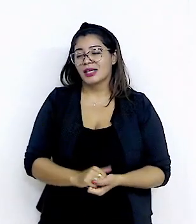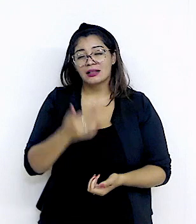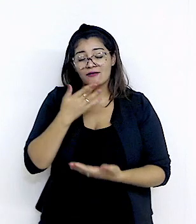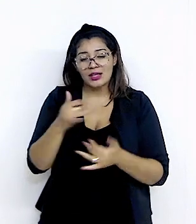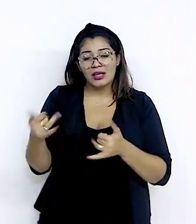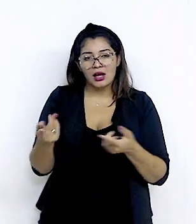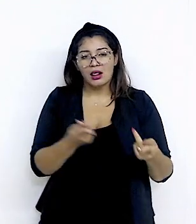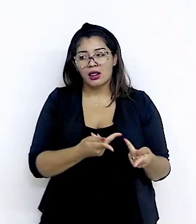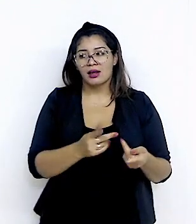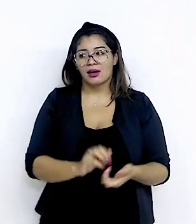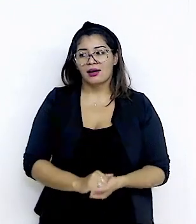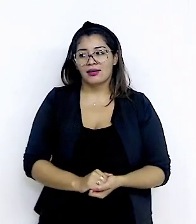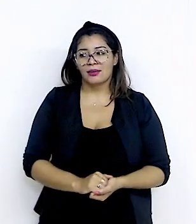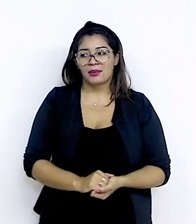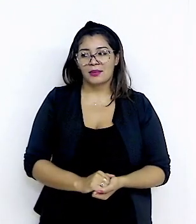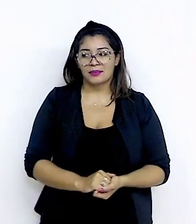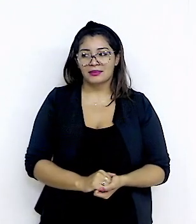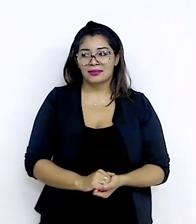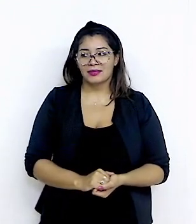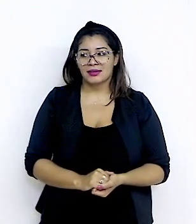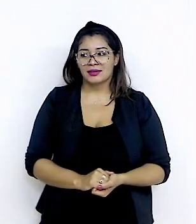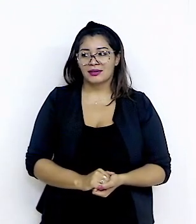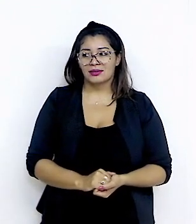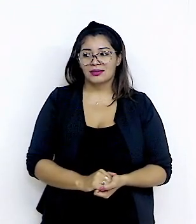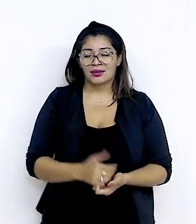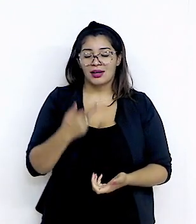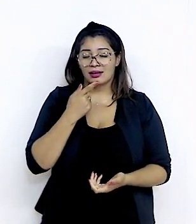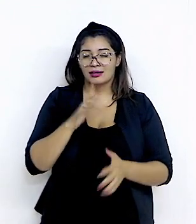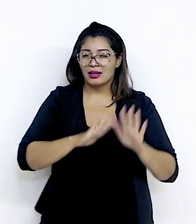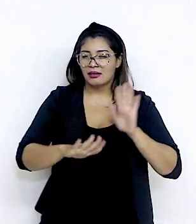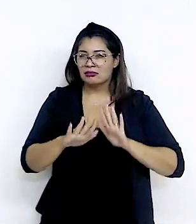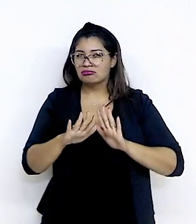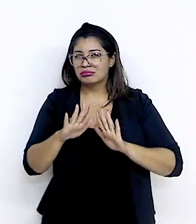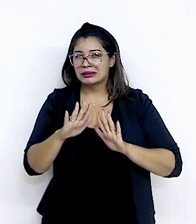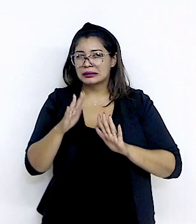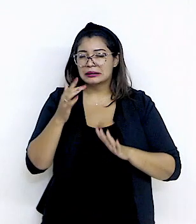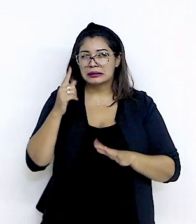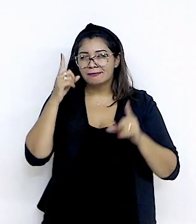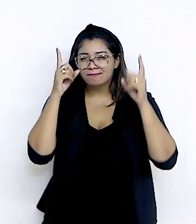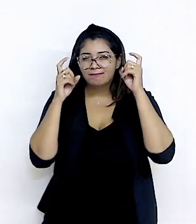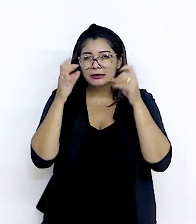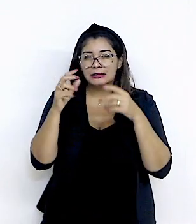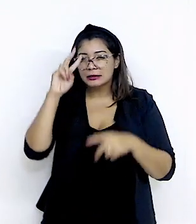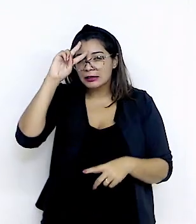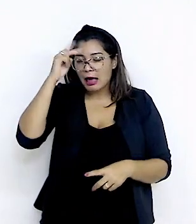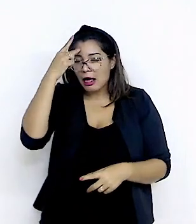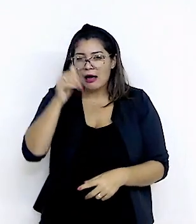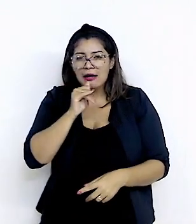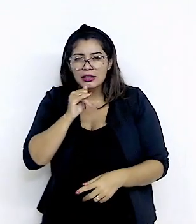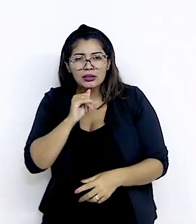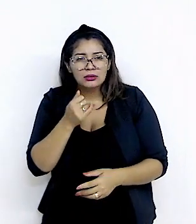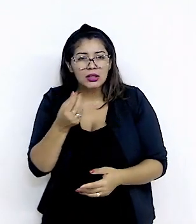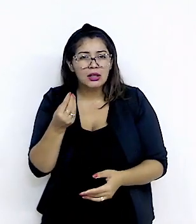visita E outra área, a menos que eu esteja enganado Mas que me parece que o Brasil ainda não tem